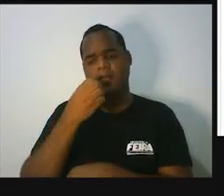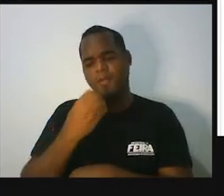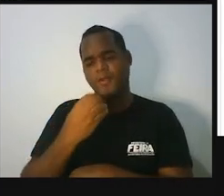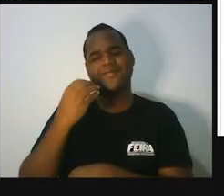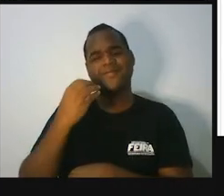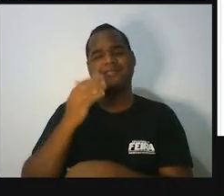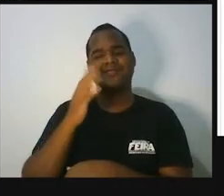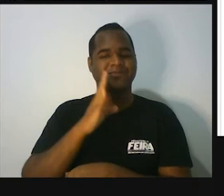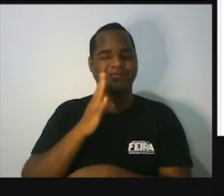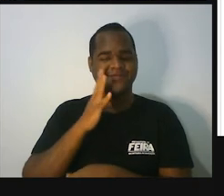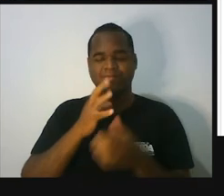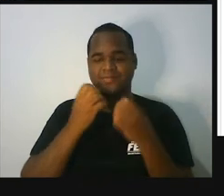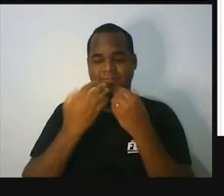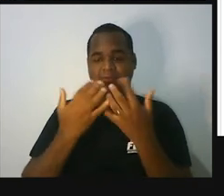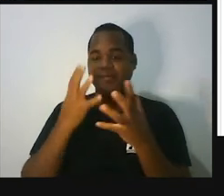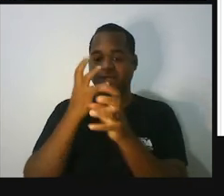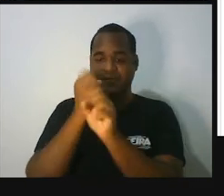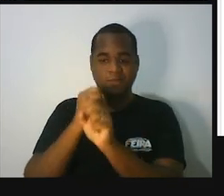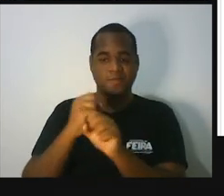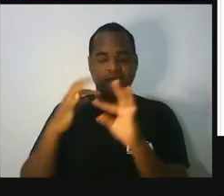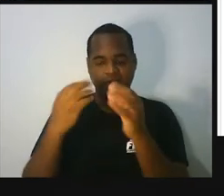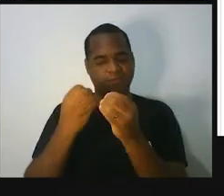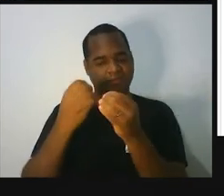bacana. Eu vou medir todos de uma vez.